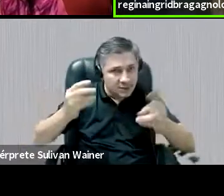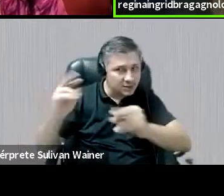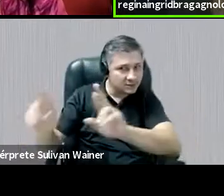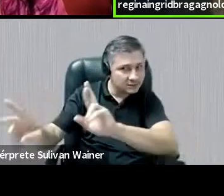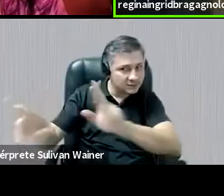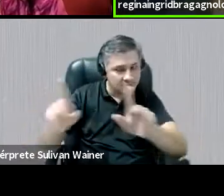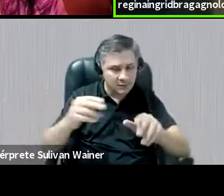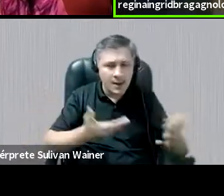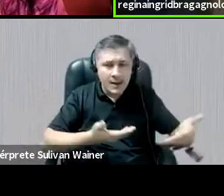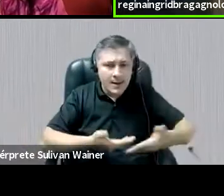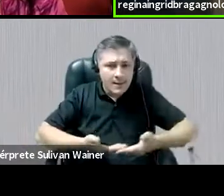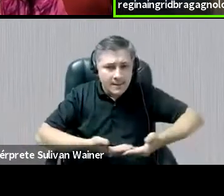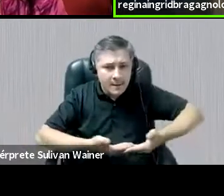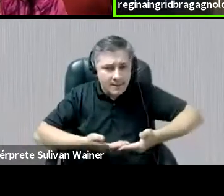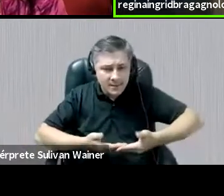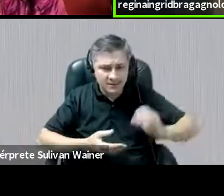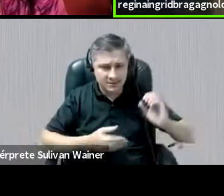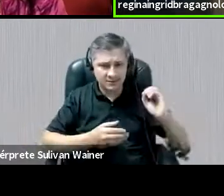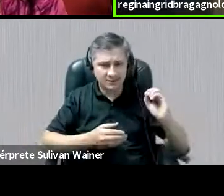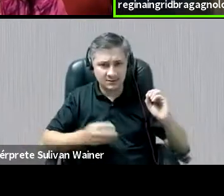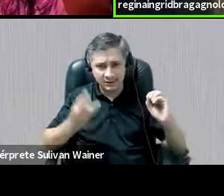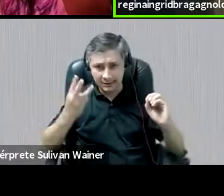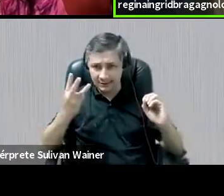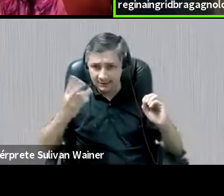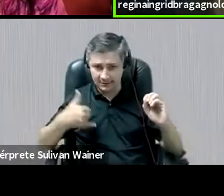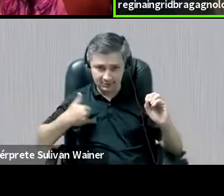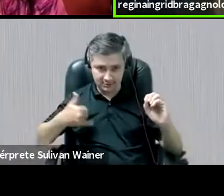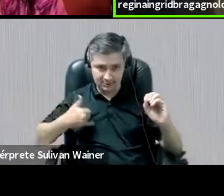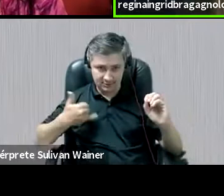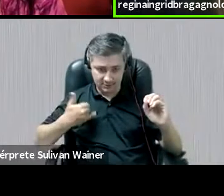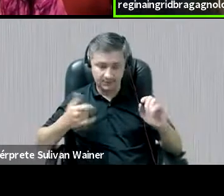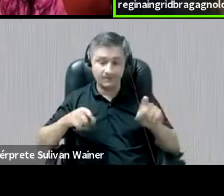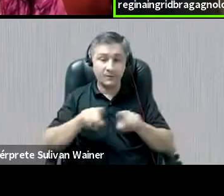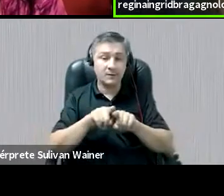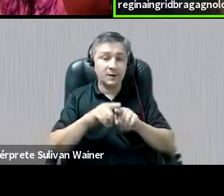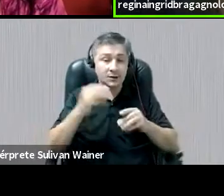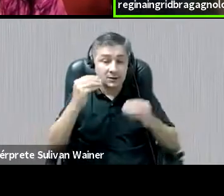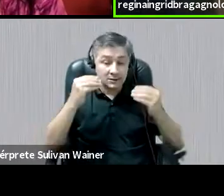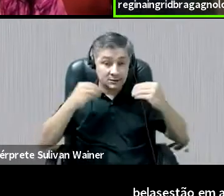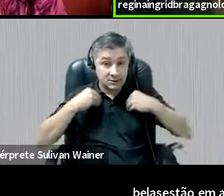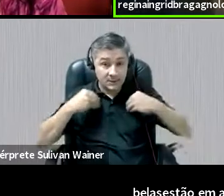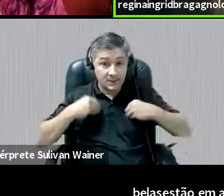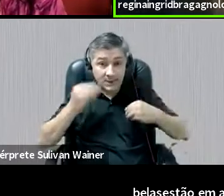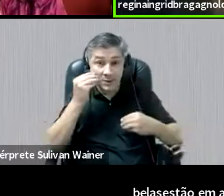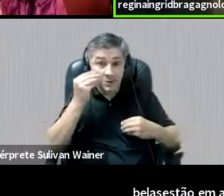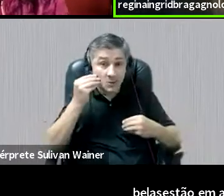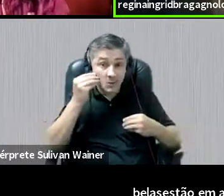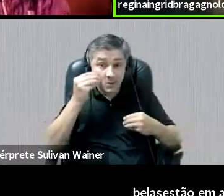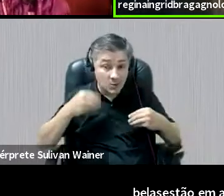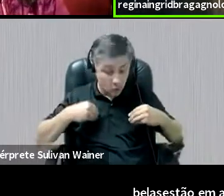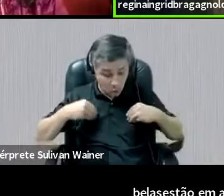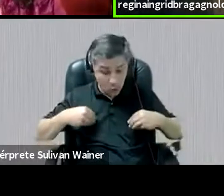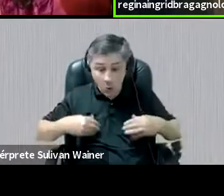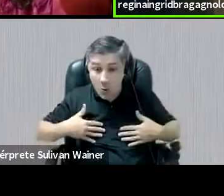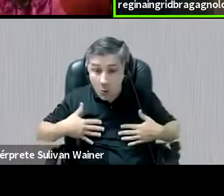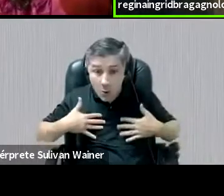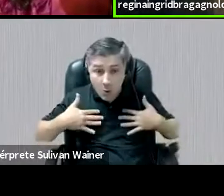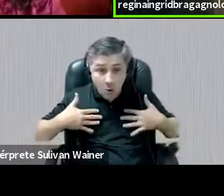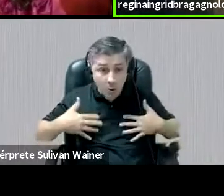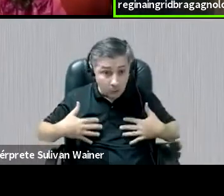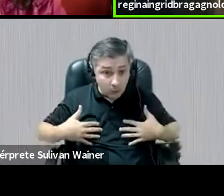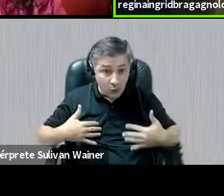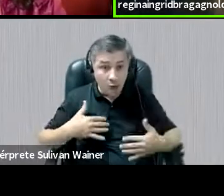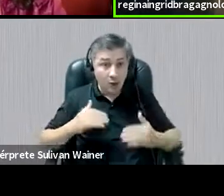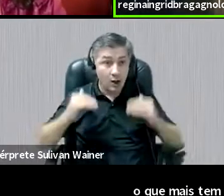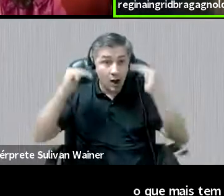desde os bebês de 0 a 3 anos, muito nas experiências corpóreas entre os outros, entre nós adultos, né, e